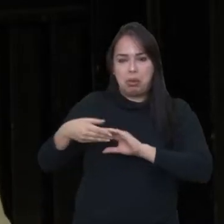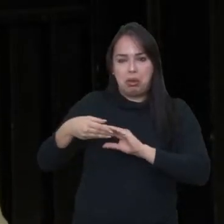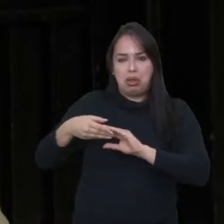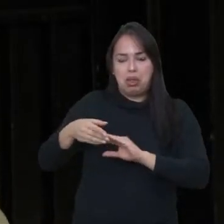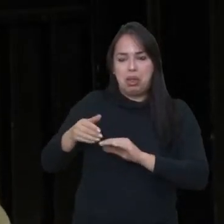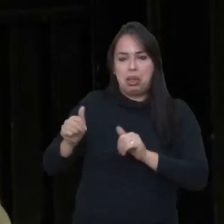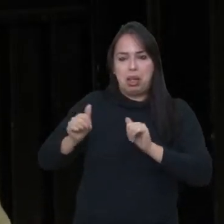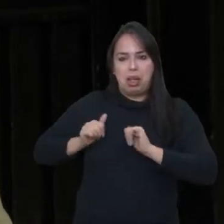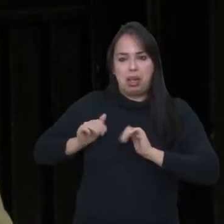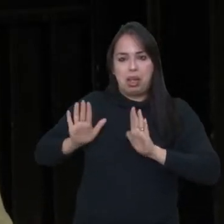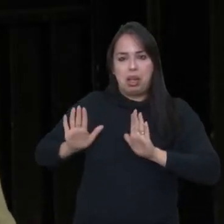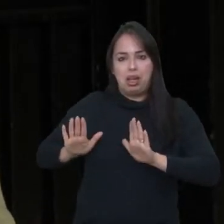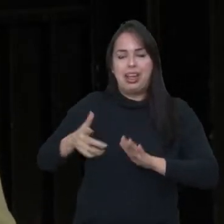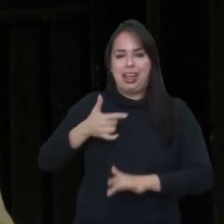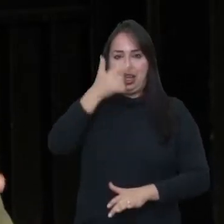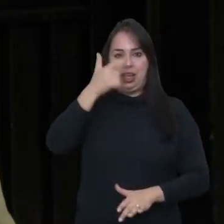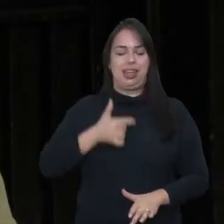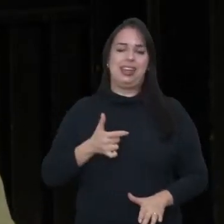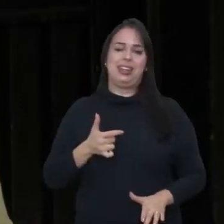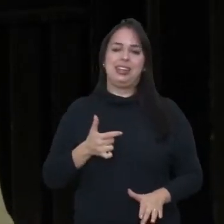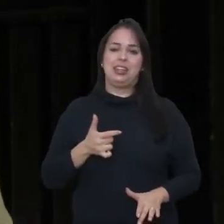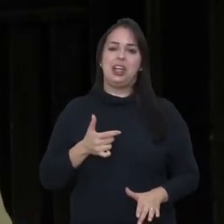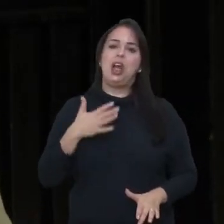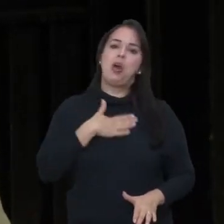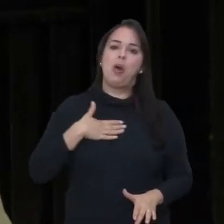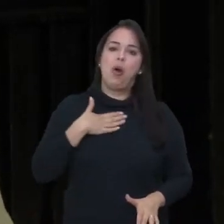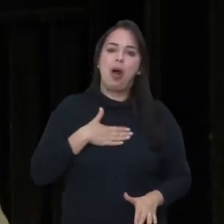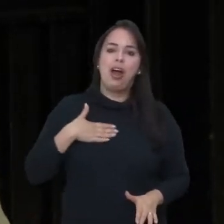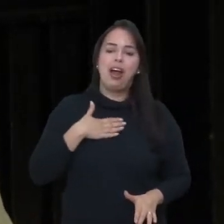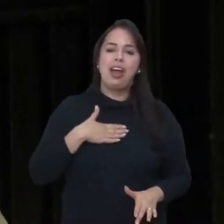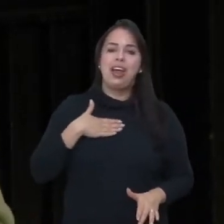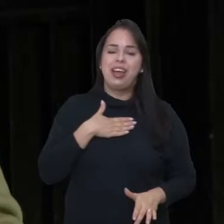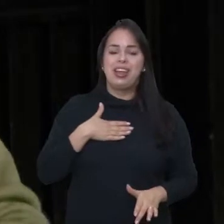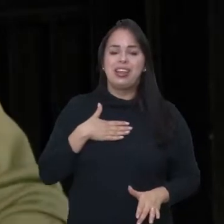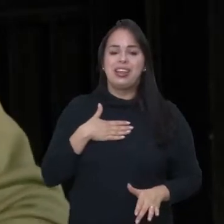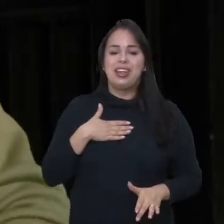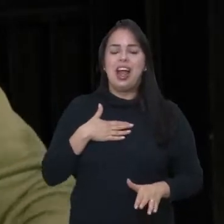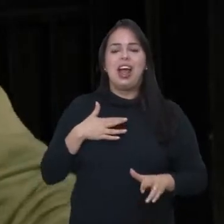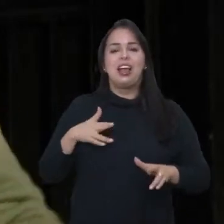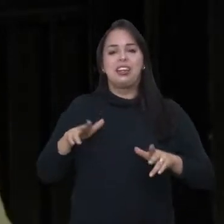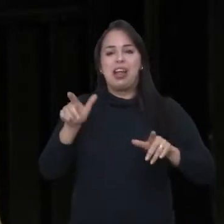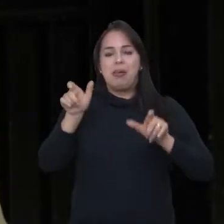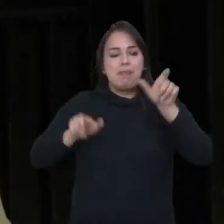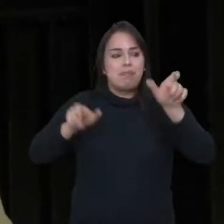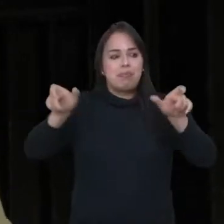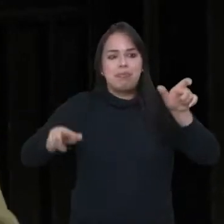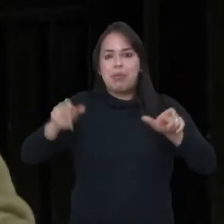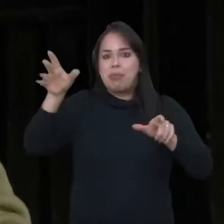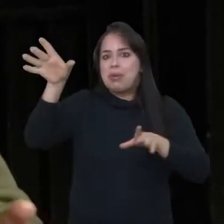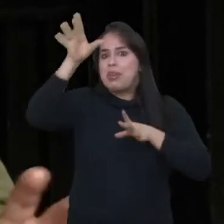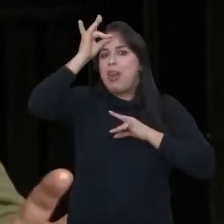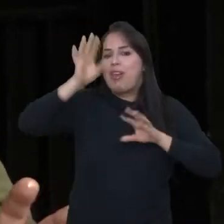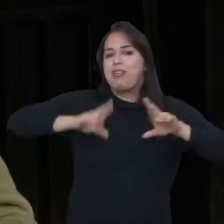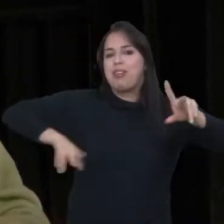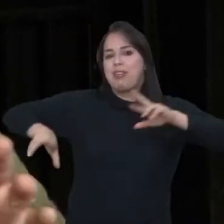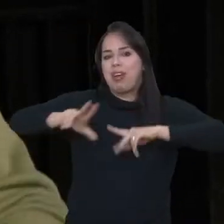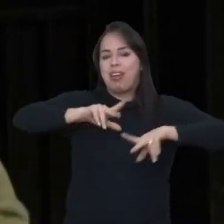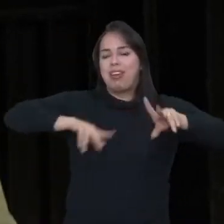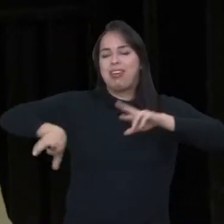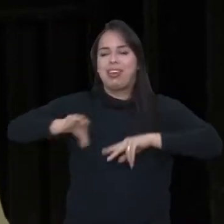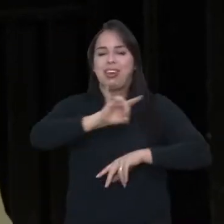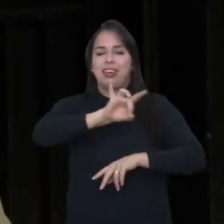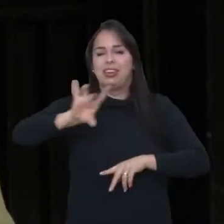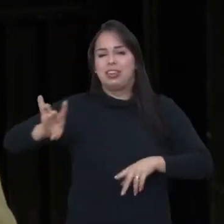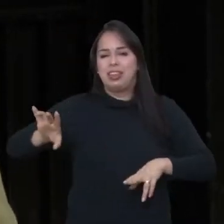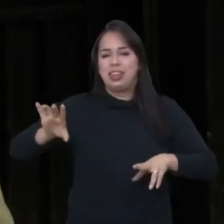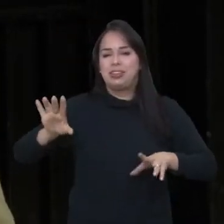na dele lá. Mas eu, uma das coisas que eu gosto muito do stand-up é isso, porque é muita pessoa diferente. Cada um tem um jeito, um estilo